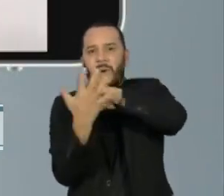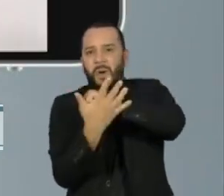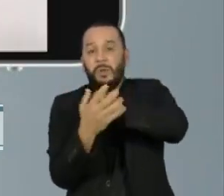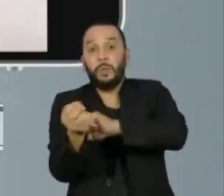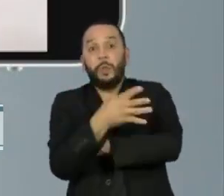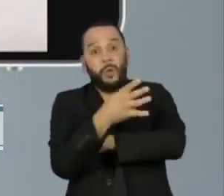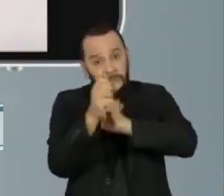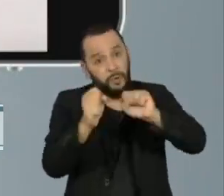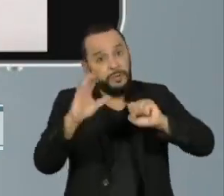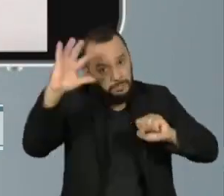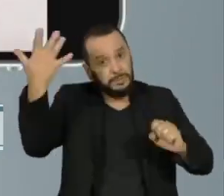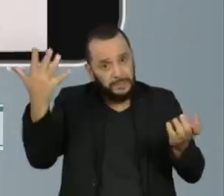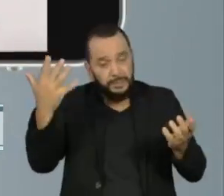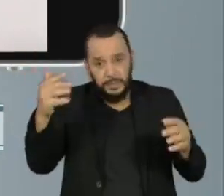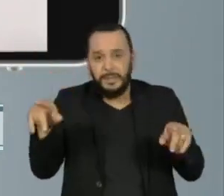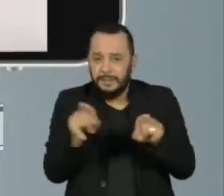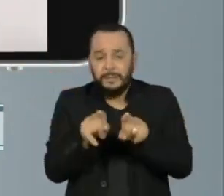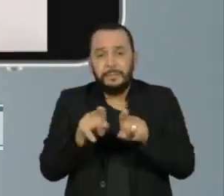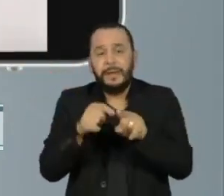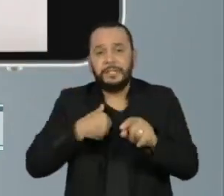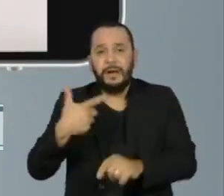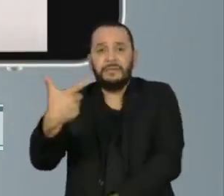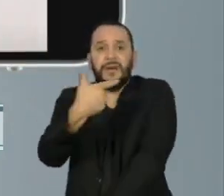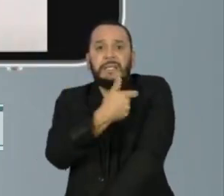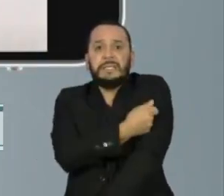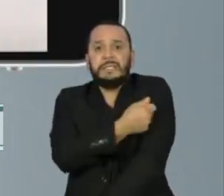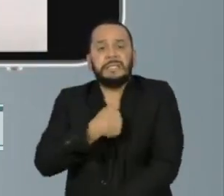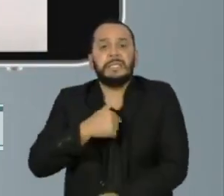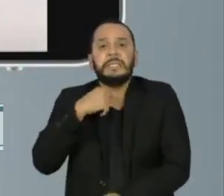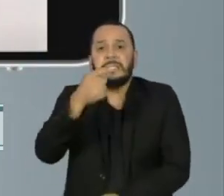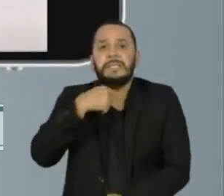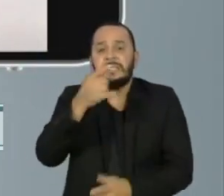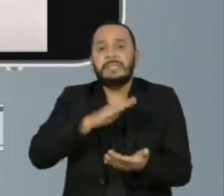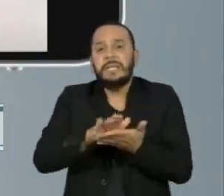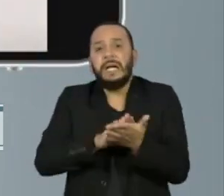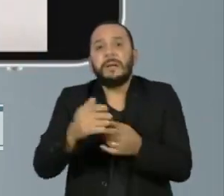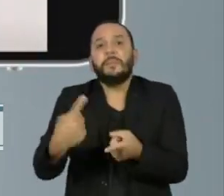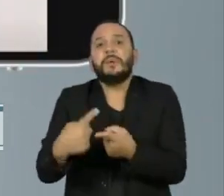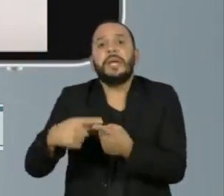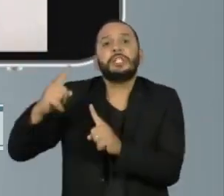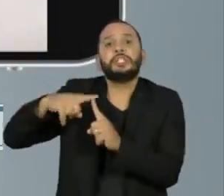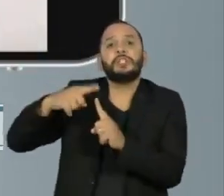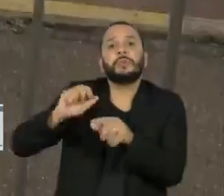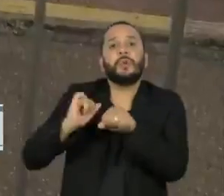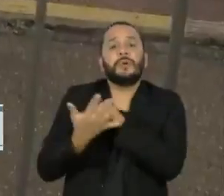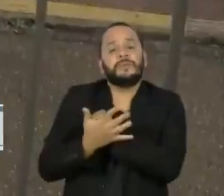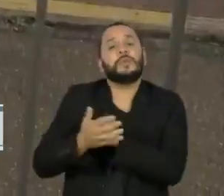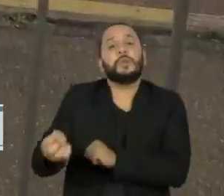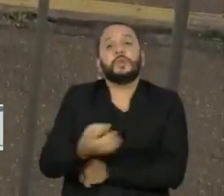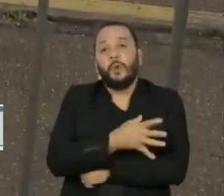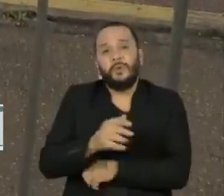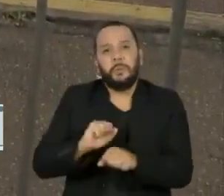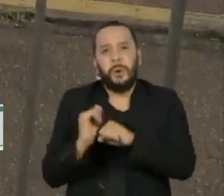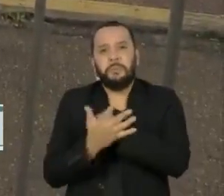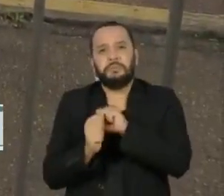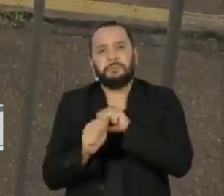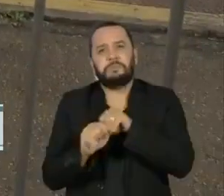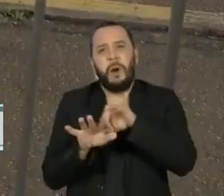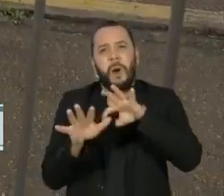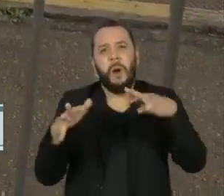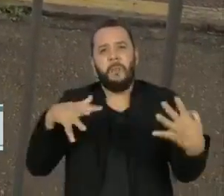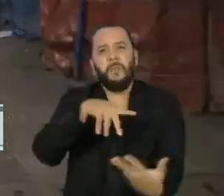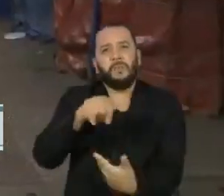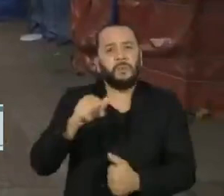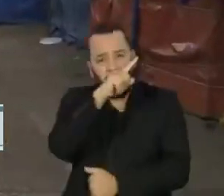de uma linhagem resistente às vacinas, potencializando uma crise de proporções globais. A pedido do Ministério